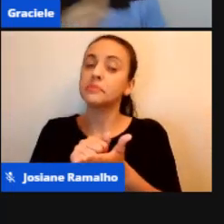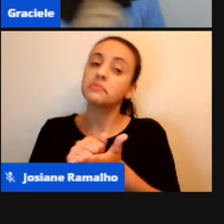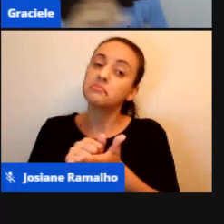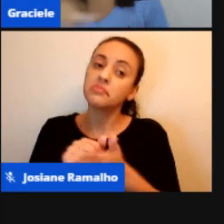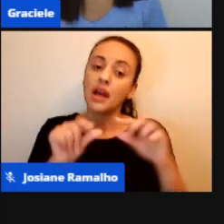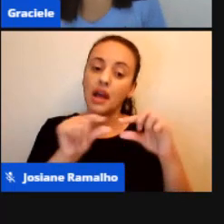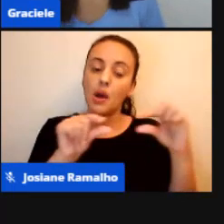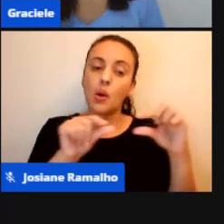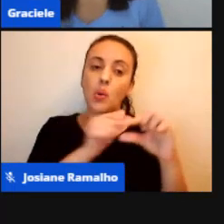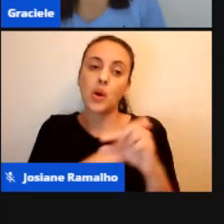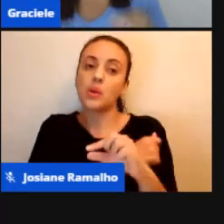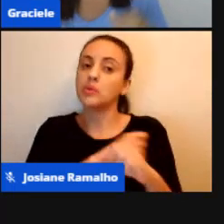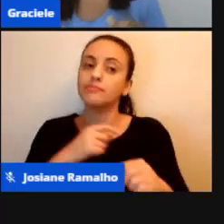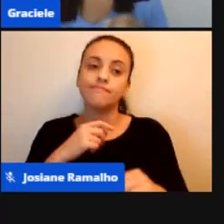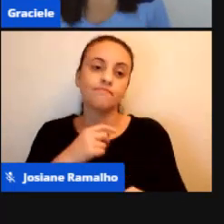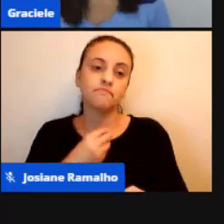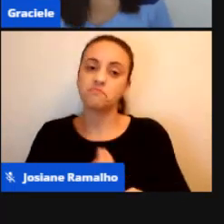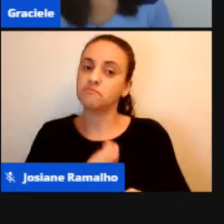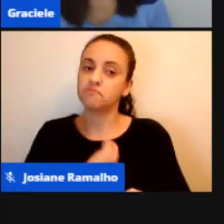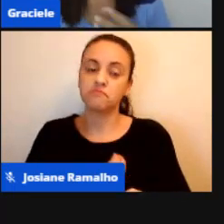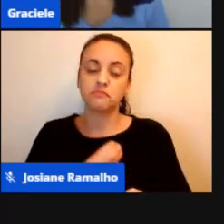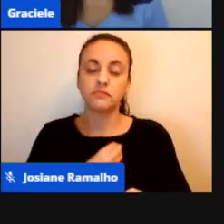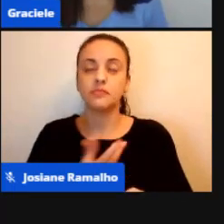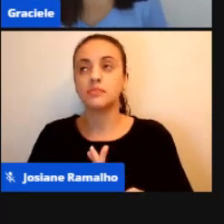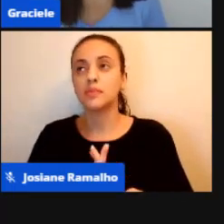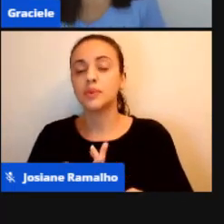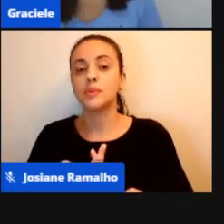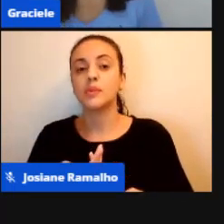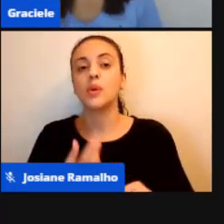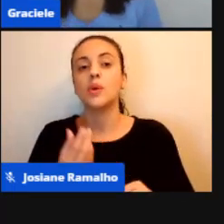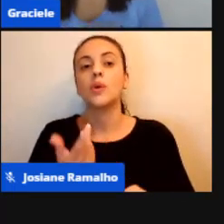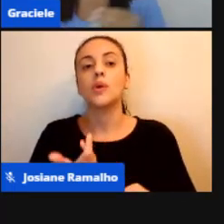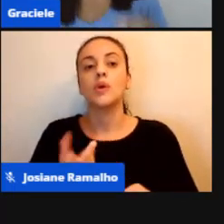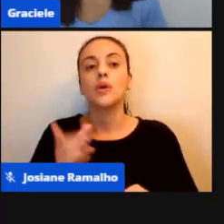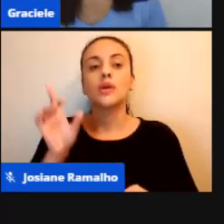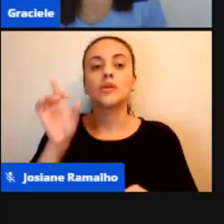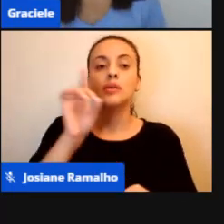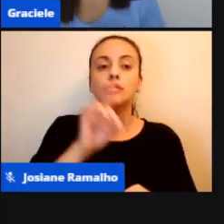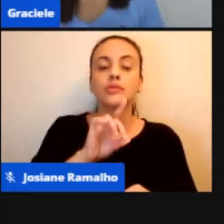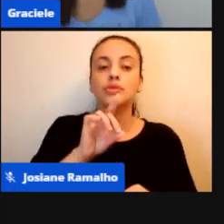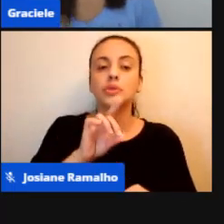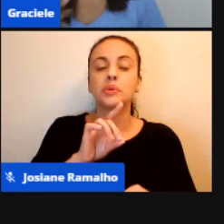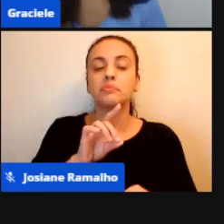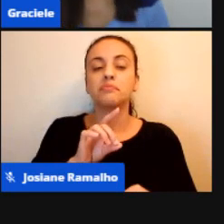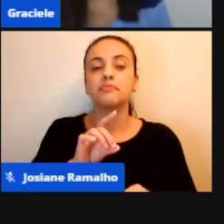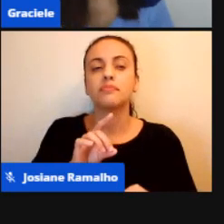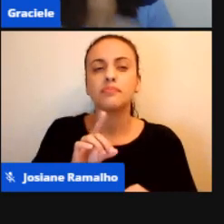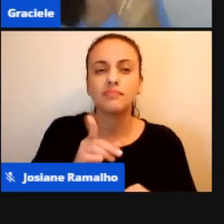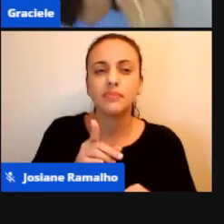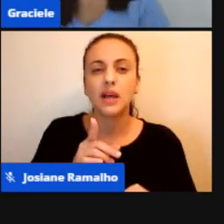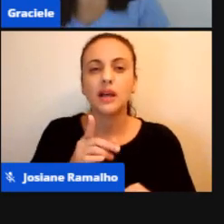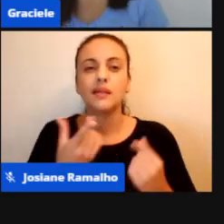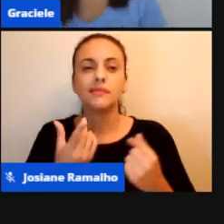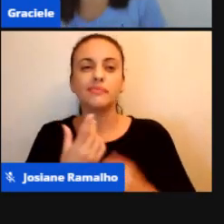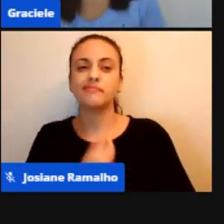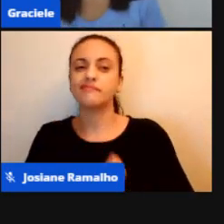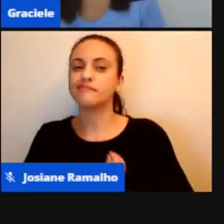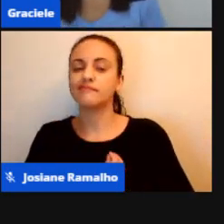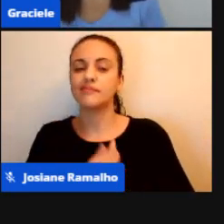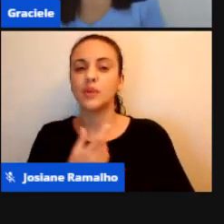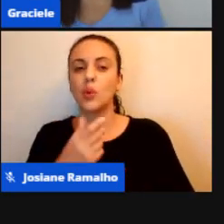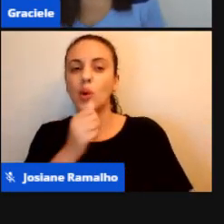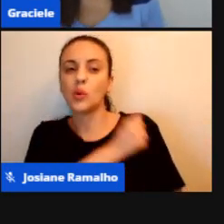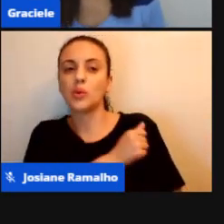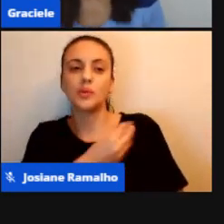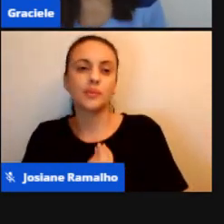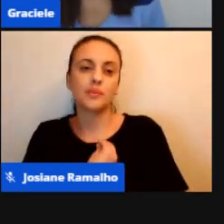coloca a data, tal data, o aluno não participou do grupo. Aquele aluno que você vê que ele está lá dentro, inserida dentro do